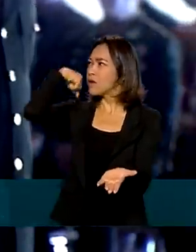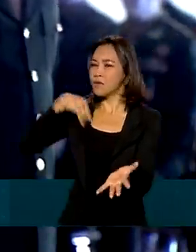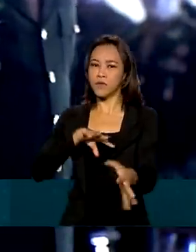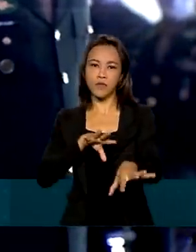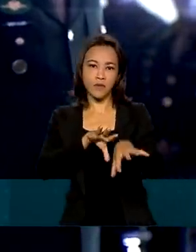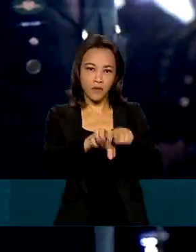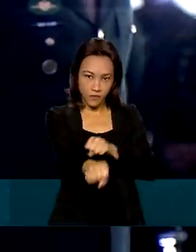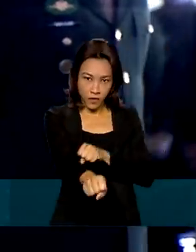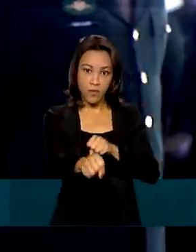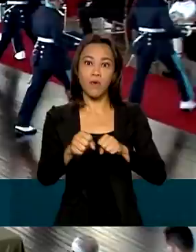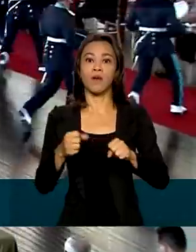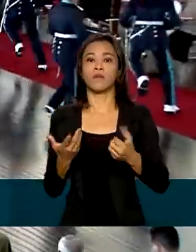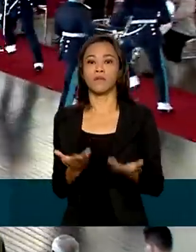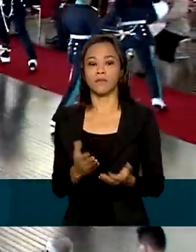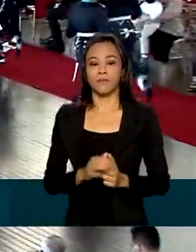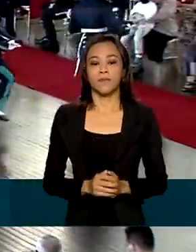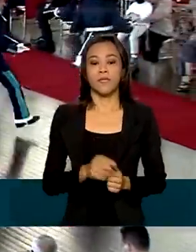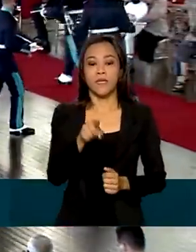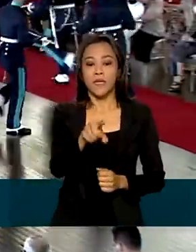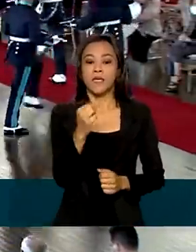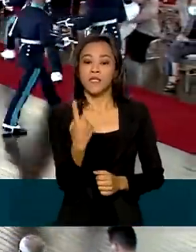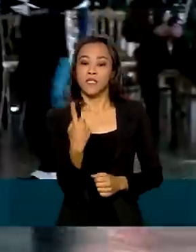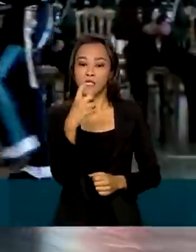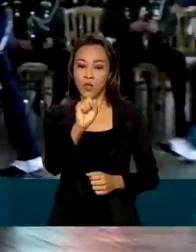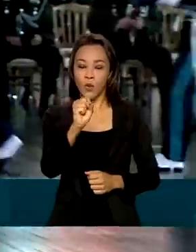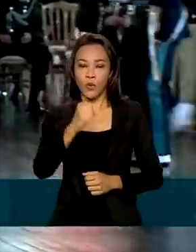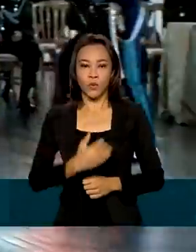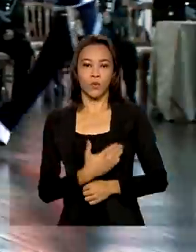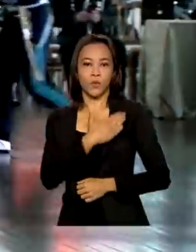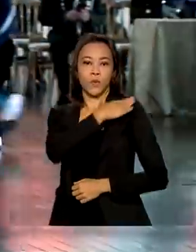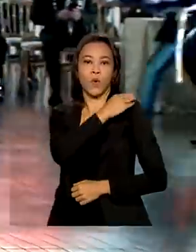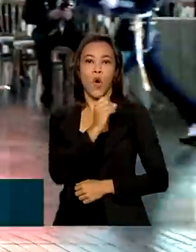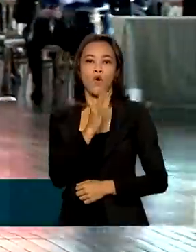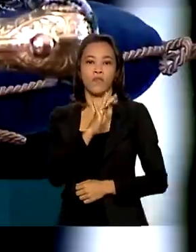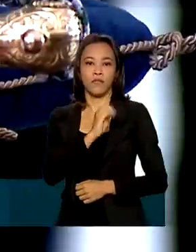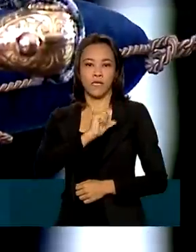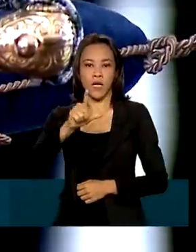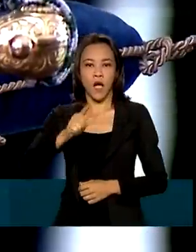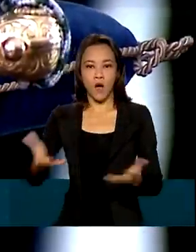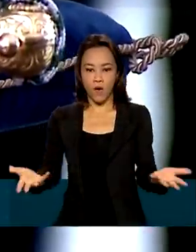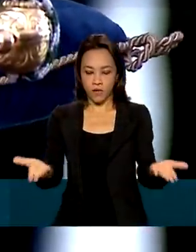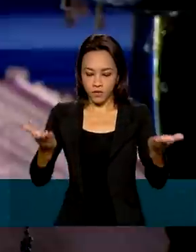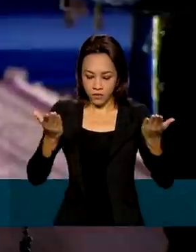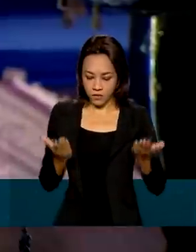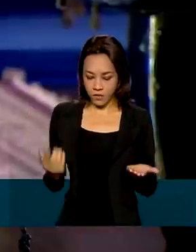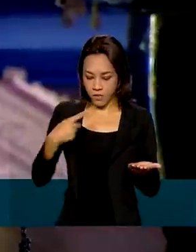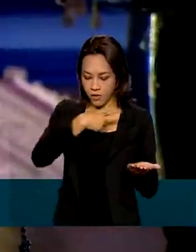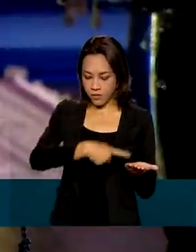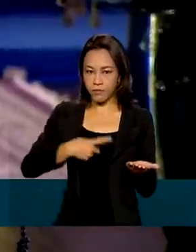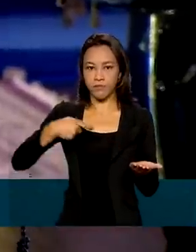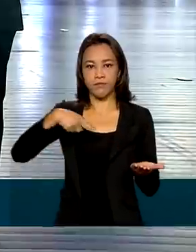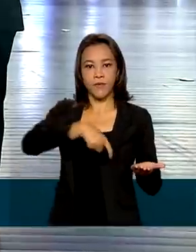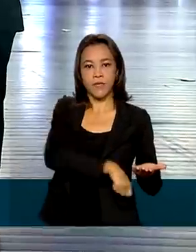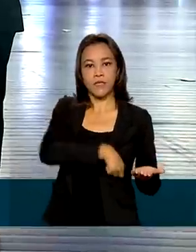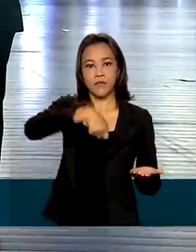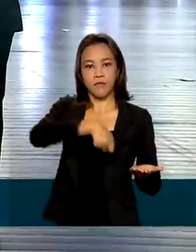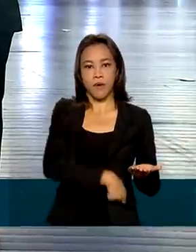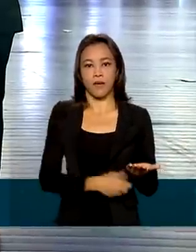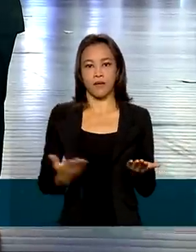Militar das Agulhas Negras. Dezoito oficiais receberam a espada de general do Exército Brasileiro.